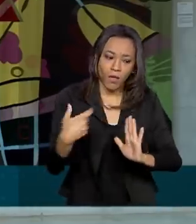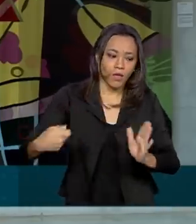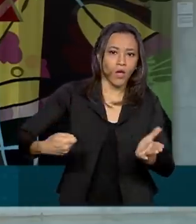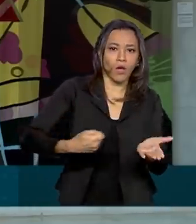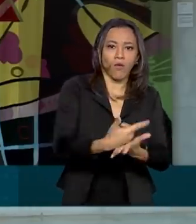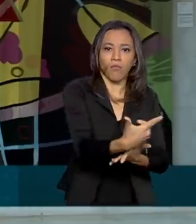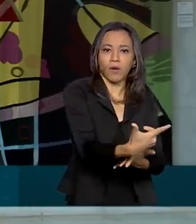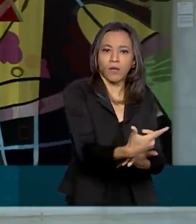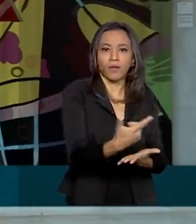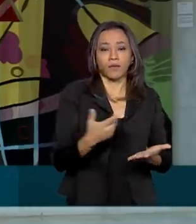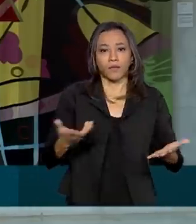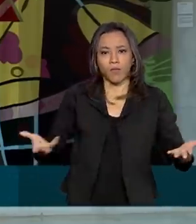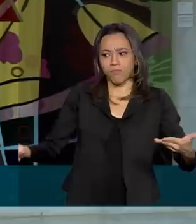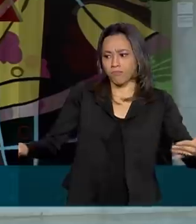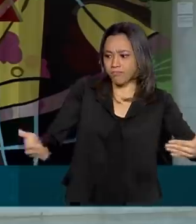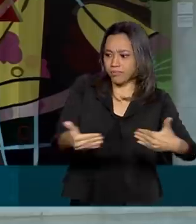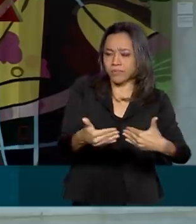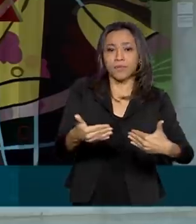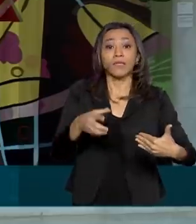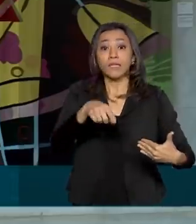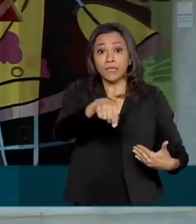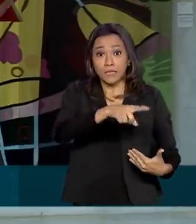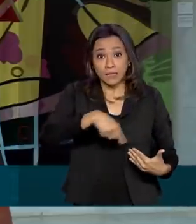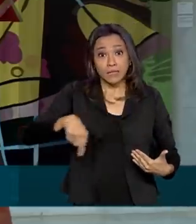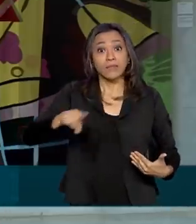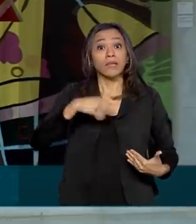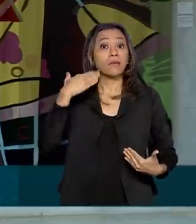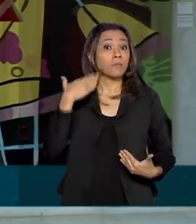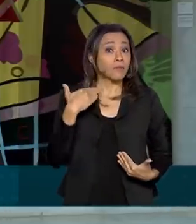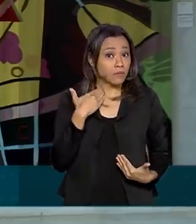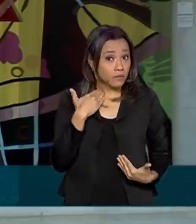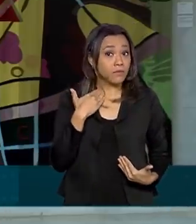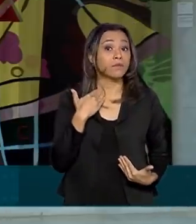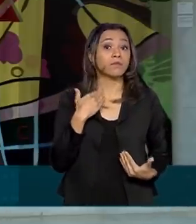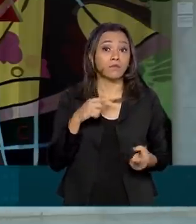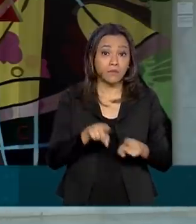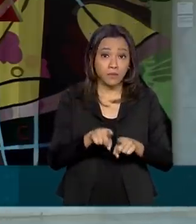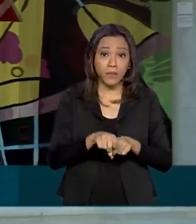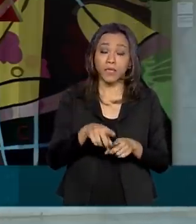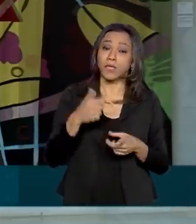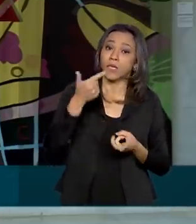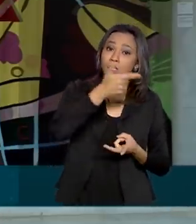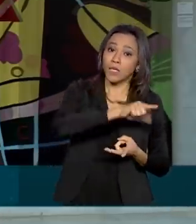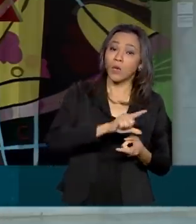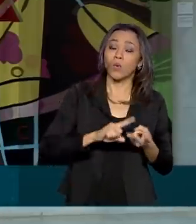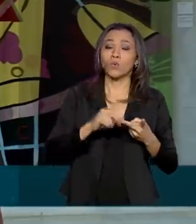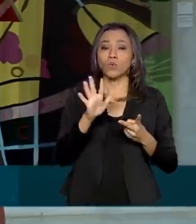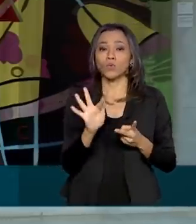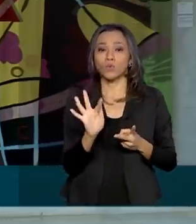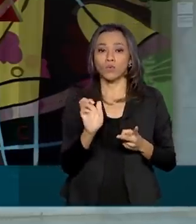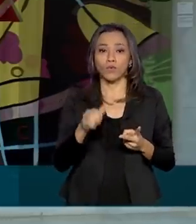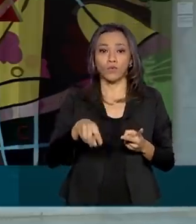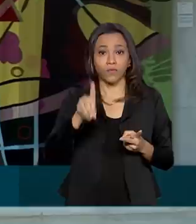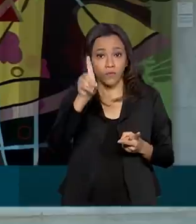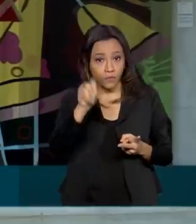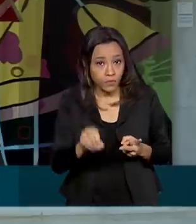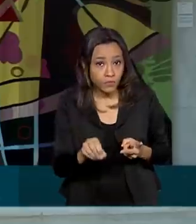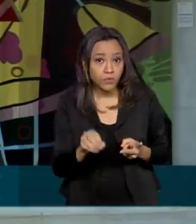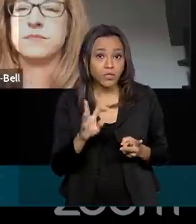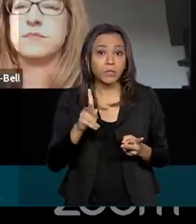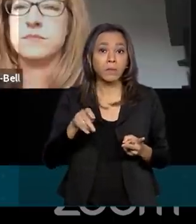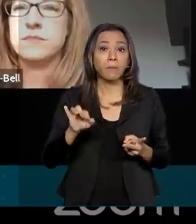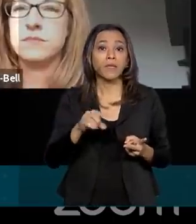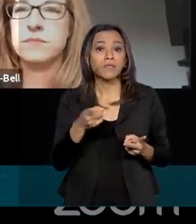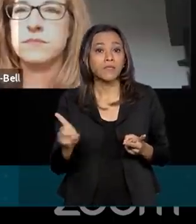Entre os investidores estão entidades financeiras, não financeiras, fundos de investimentos, fundos de pensão.